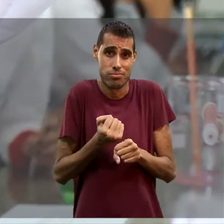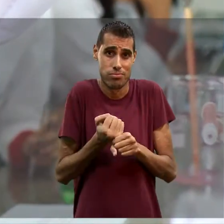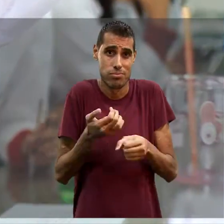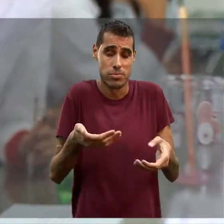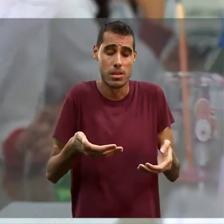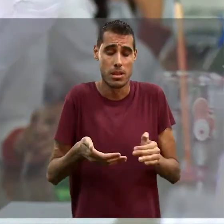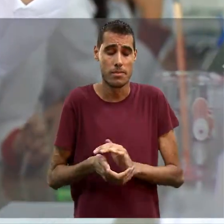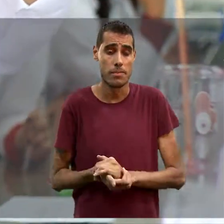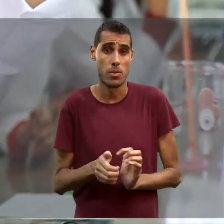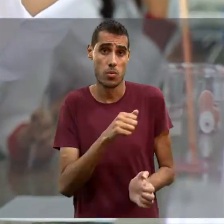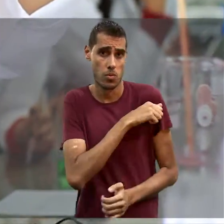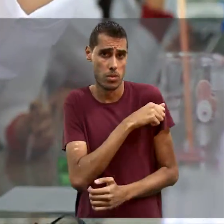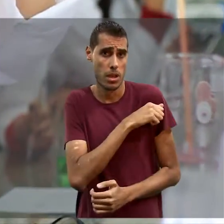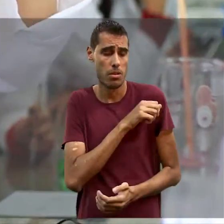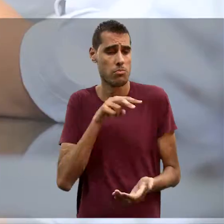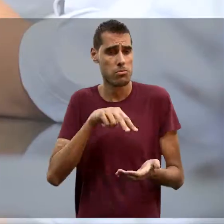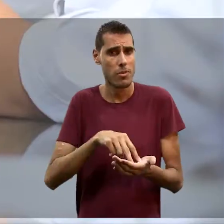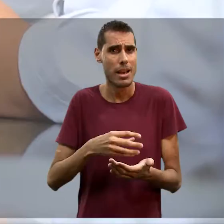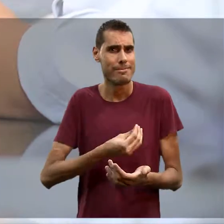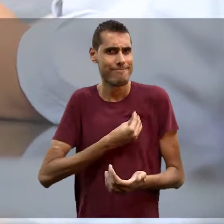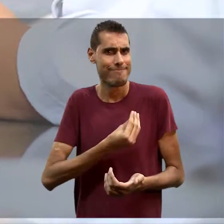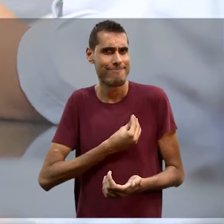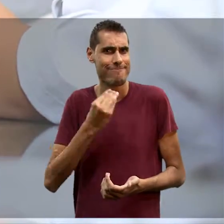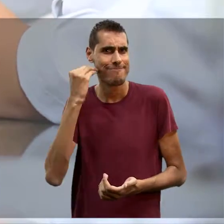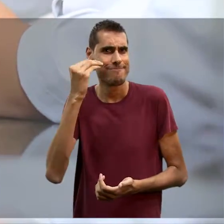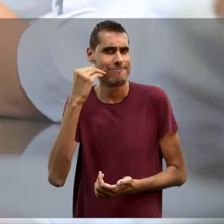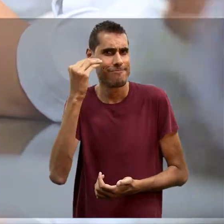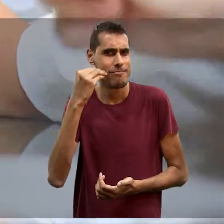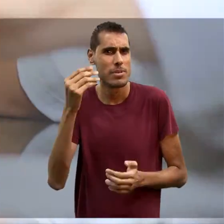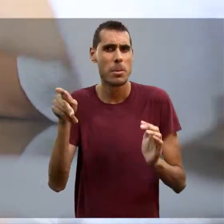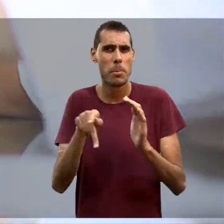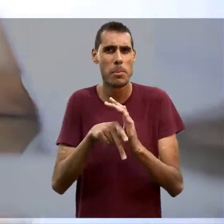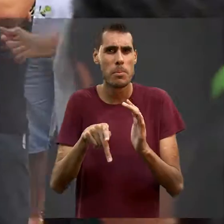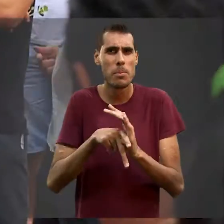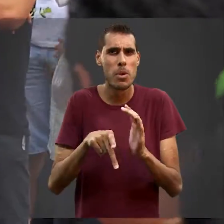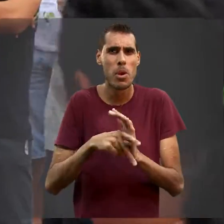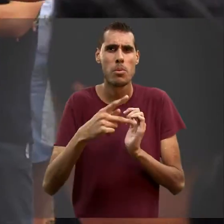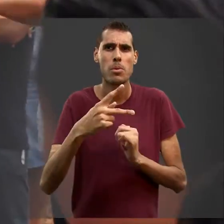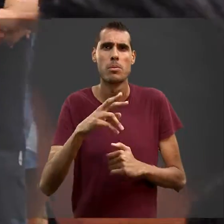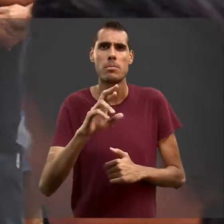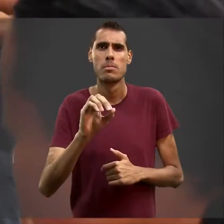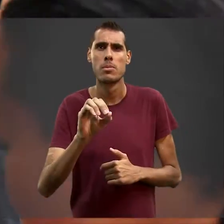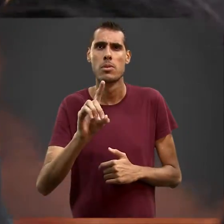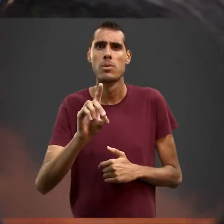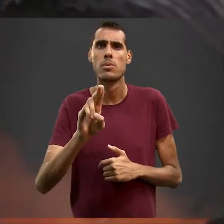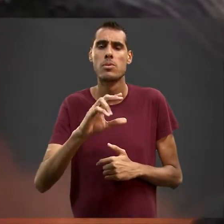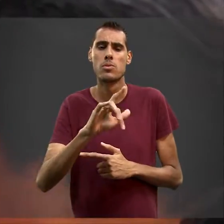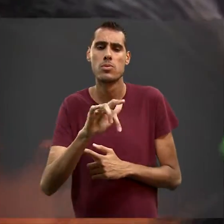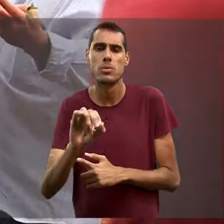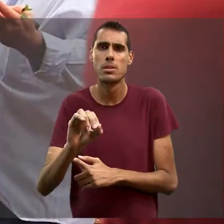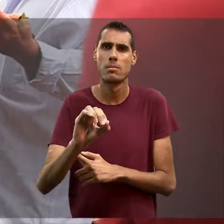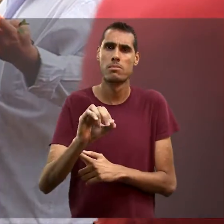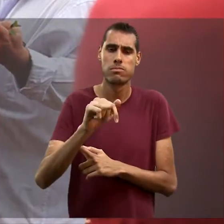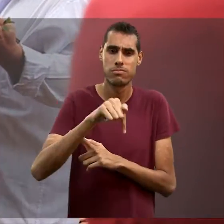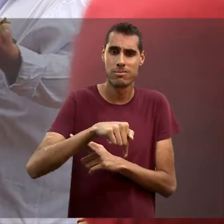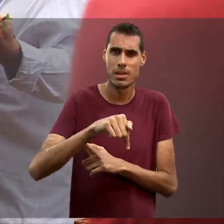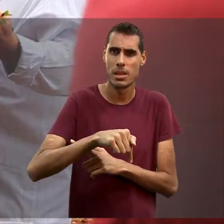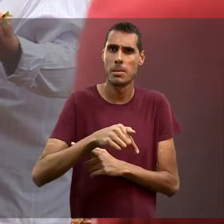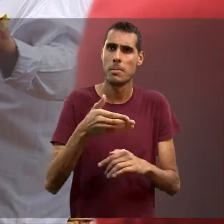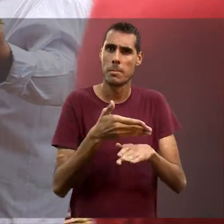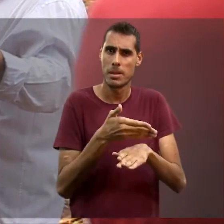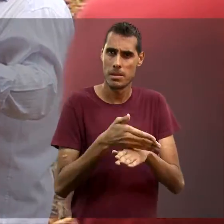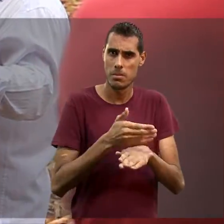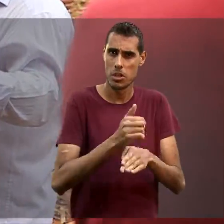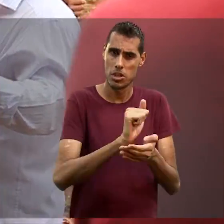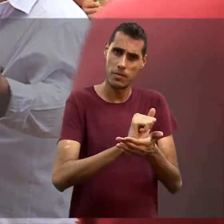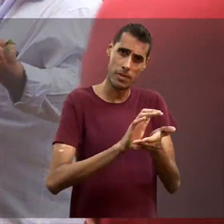colocados a vivenciar a realidade produtiva, participando de todas as atividades, tanto aqui da nossa